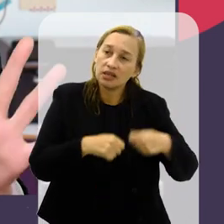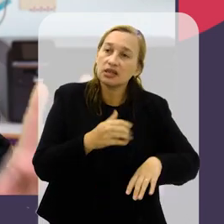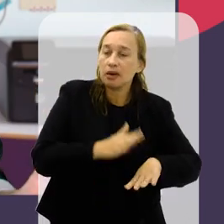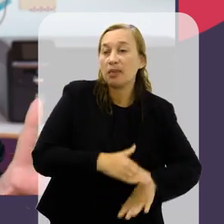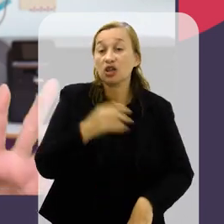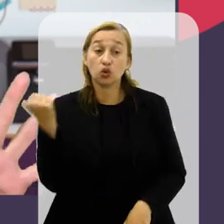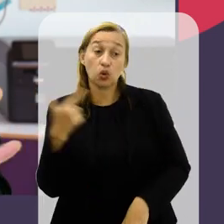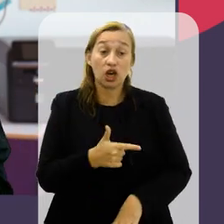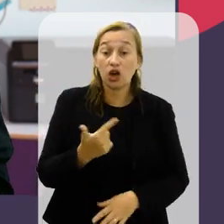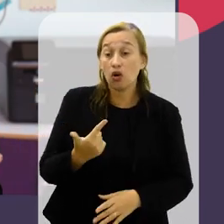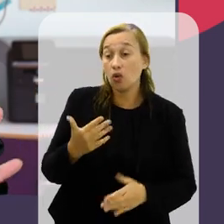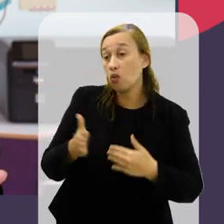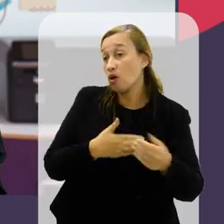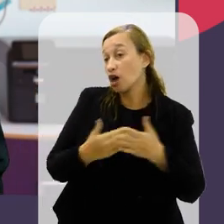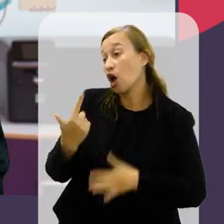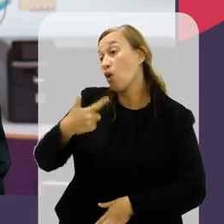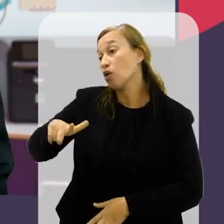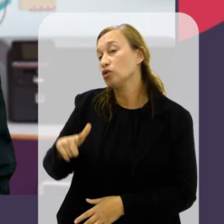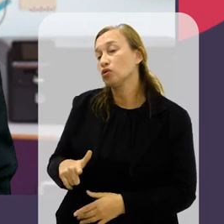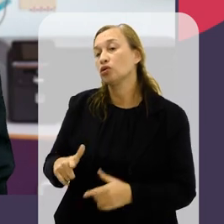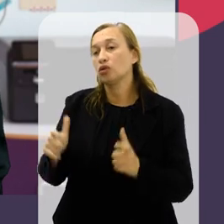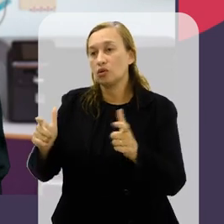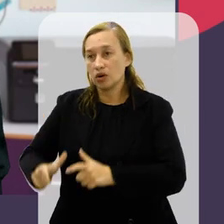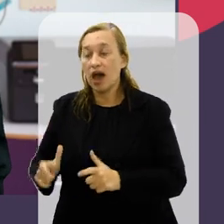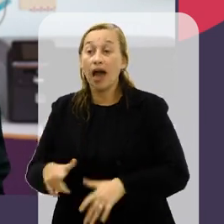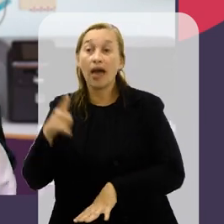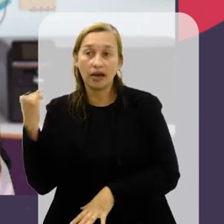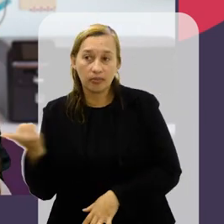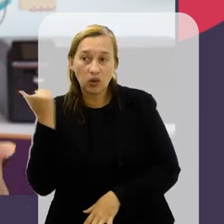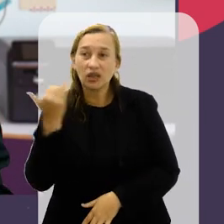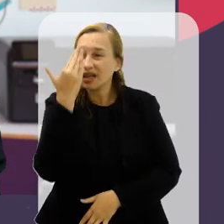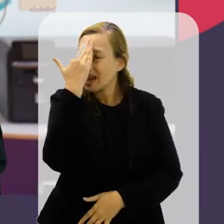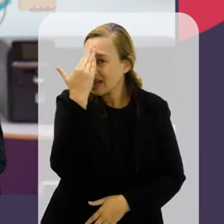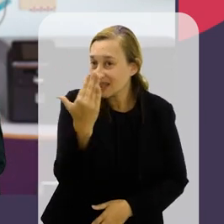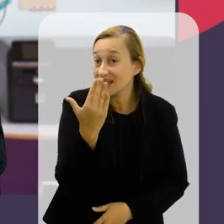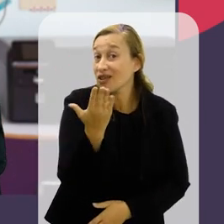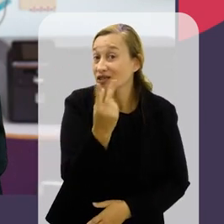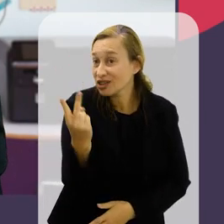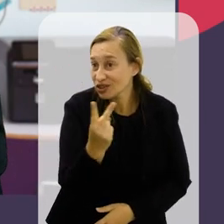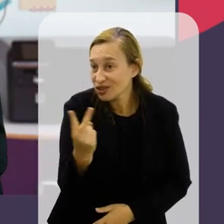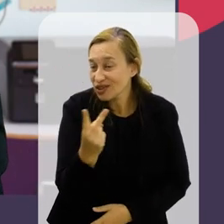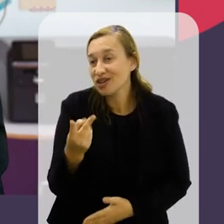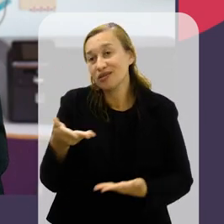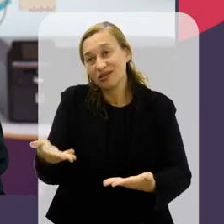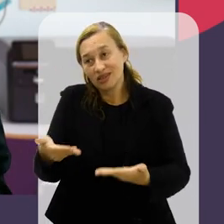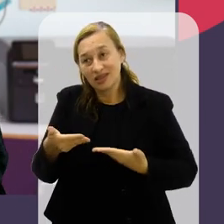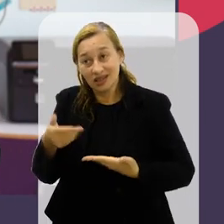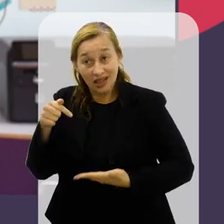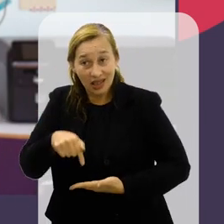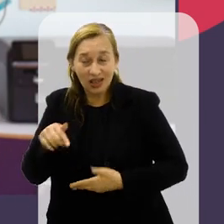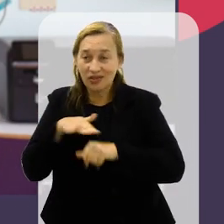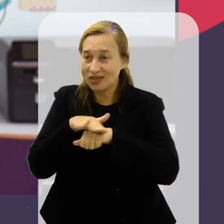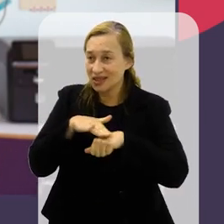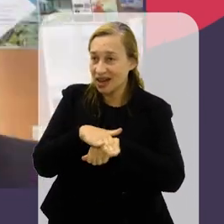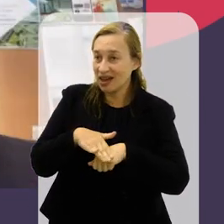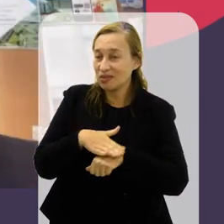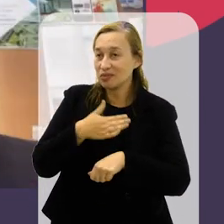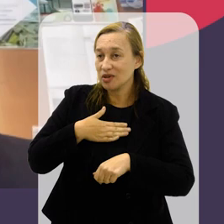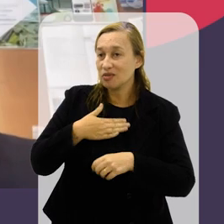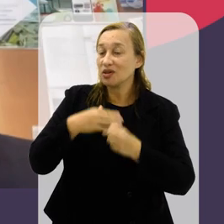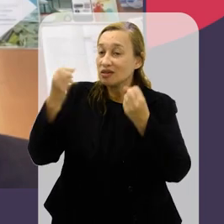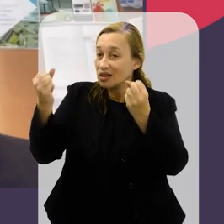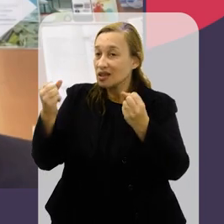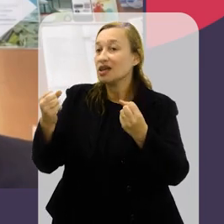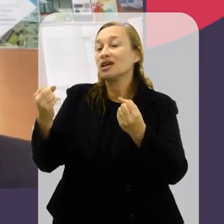é o lugar que precisa, mais do que qualquer outro. Imagino o quanto isso é importante. Eu queria agradecer muito